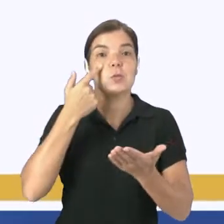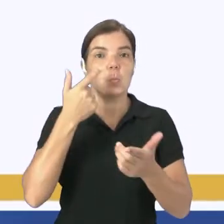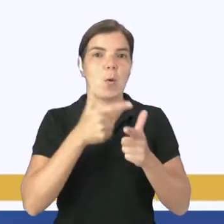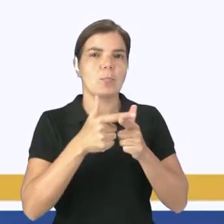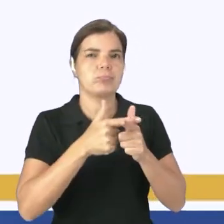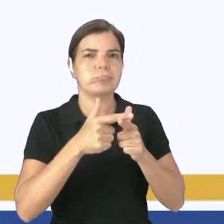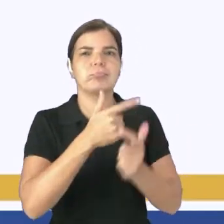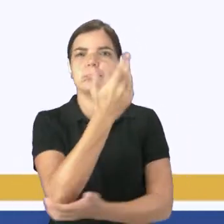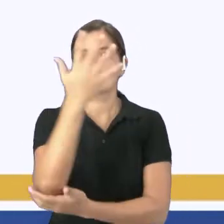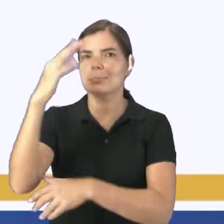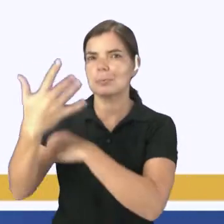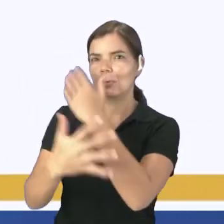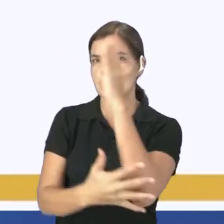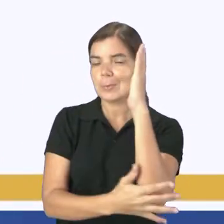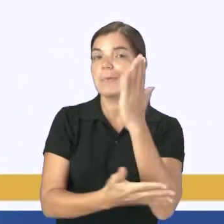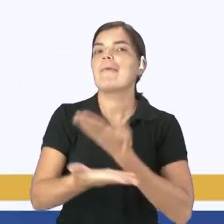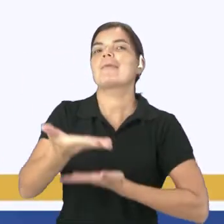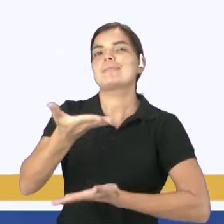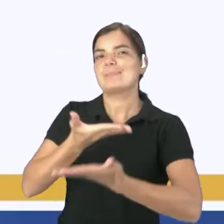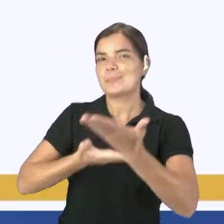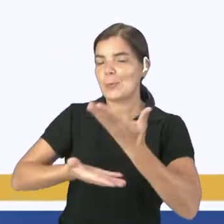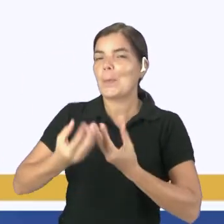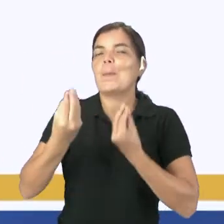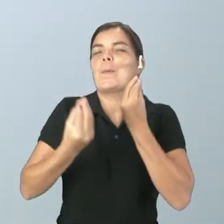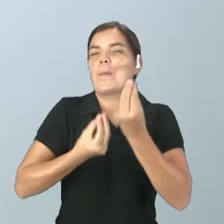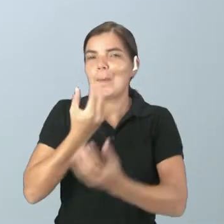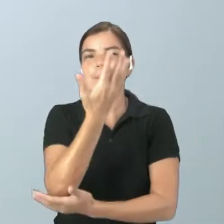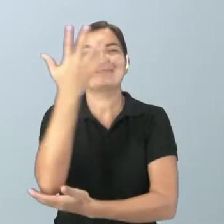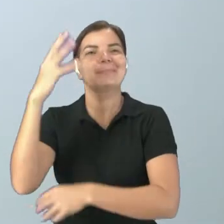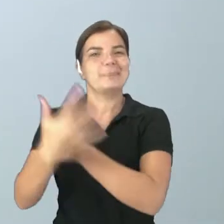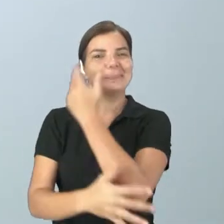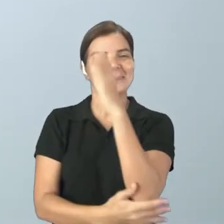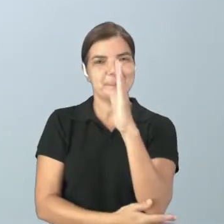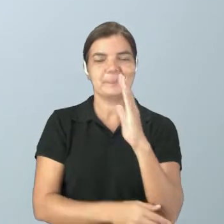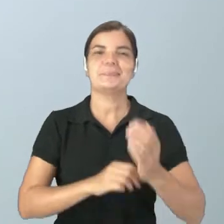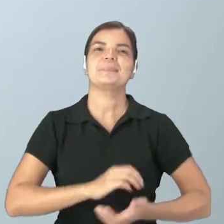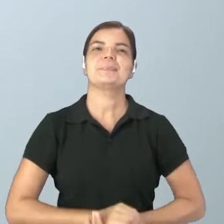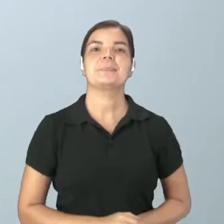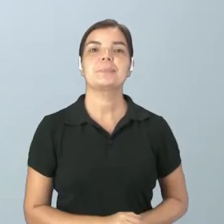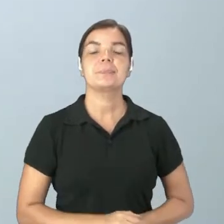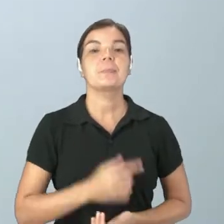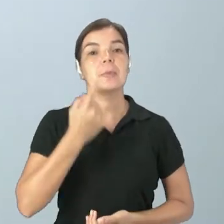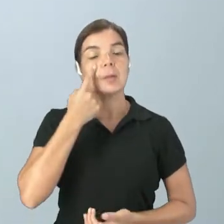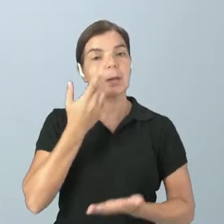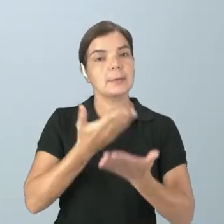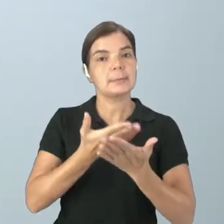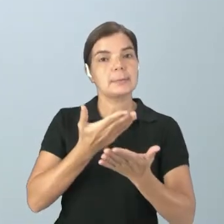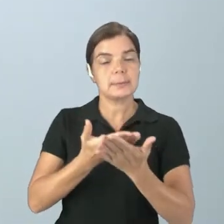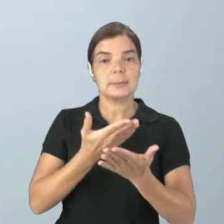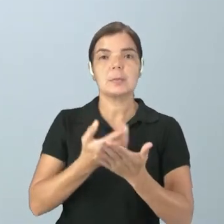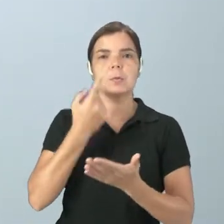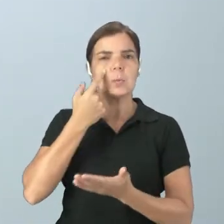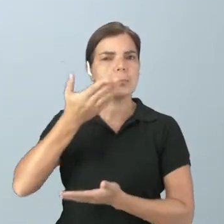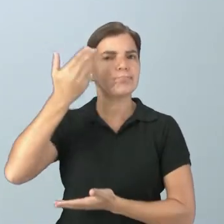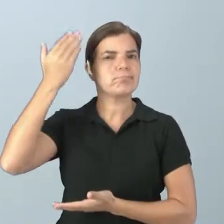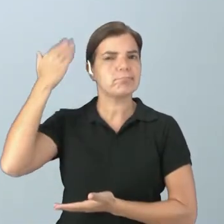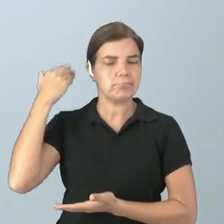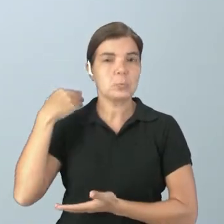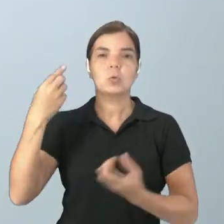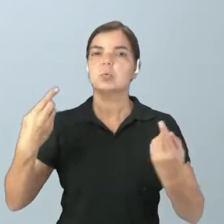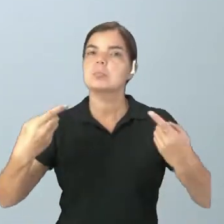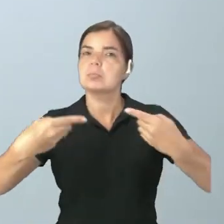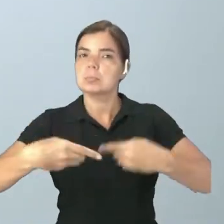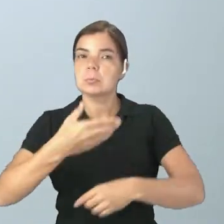e a relação do homem com o meio ambiente. Vamos lá? Nas últimas aulas a gente vem falando aí dos desafios do